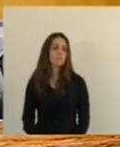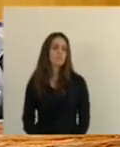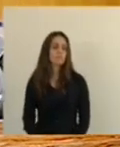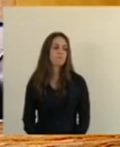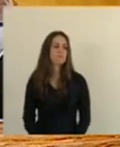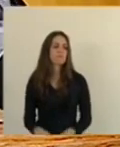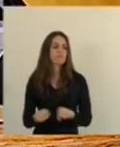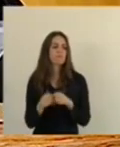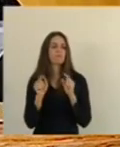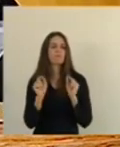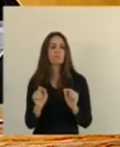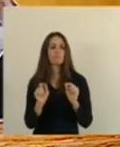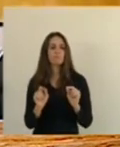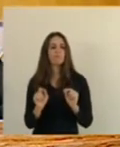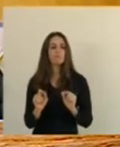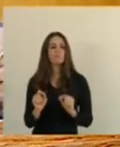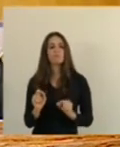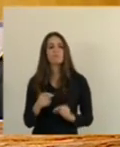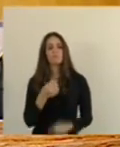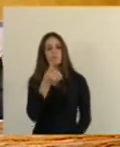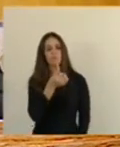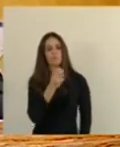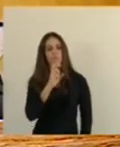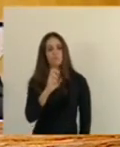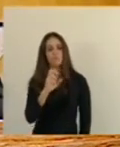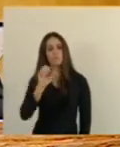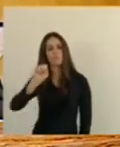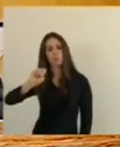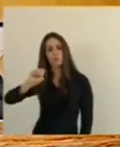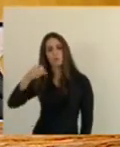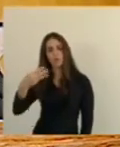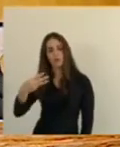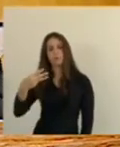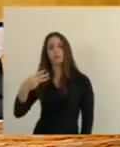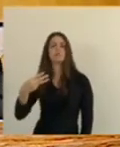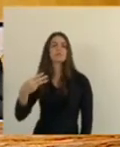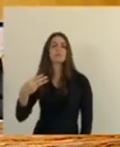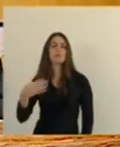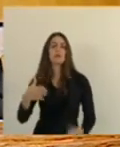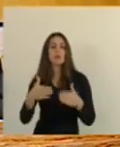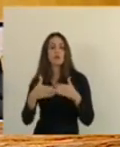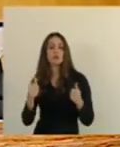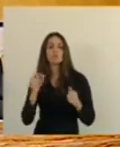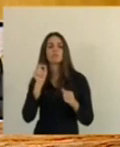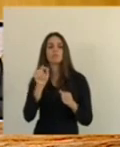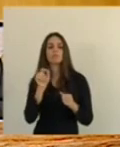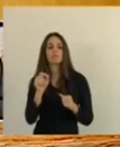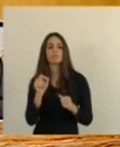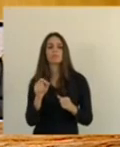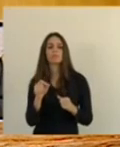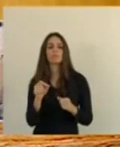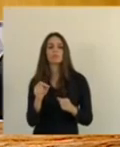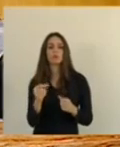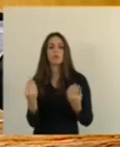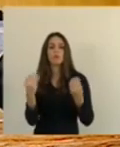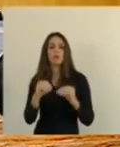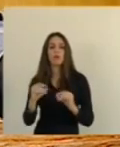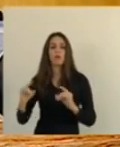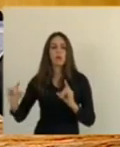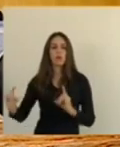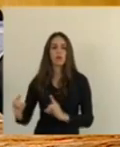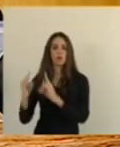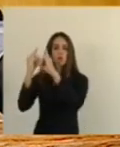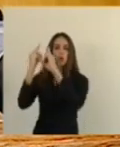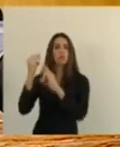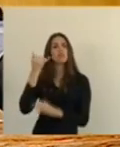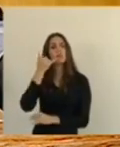Também indicação parlamentar, 6583. A solicitação é a instalação de uma torre de